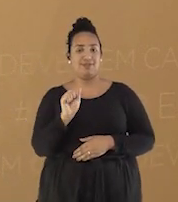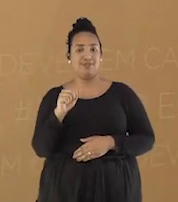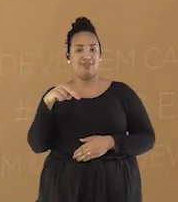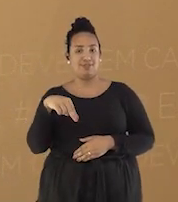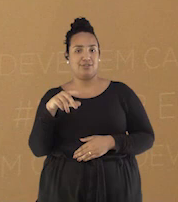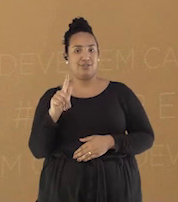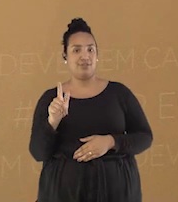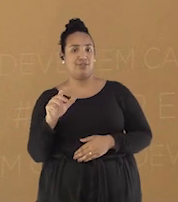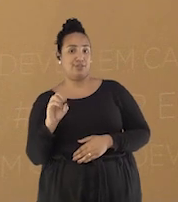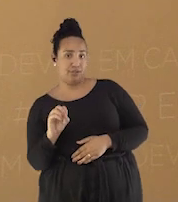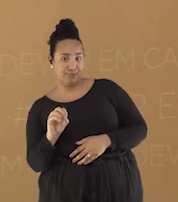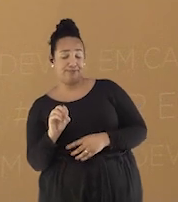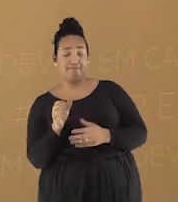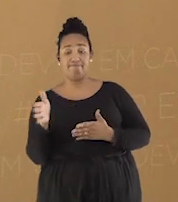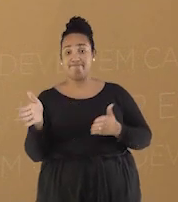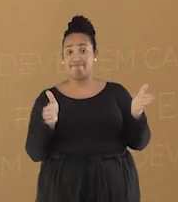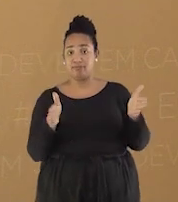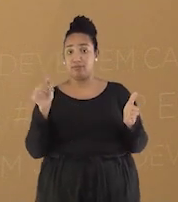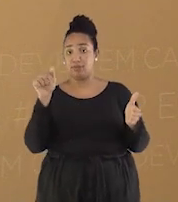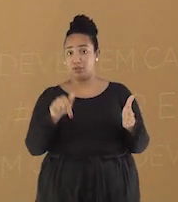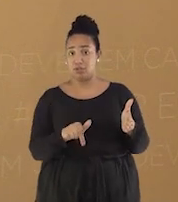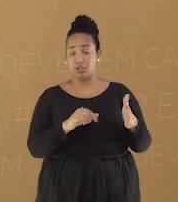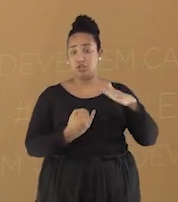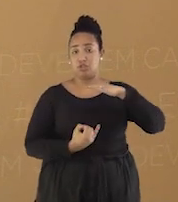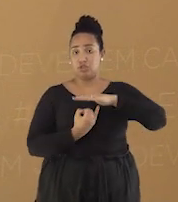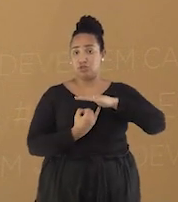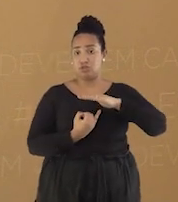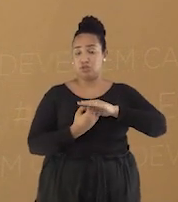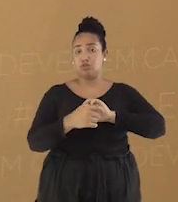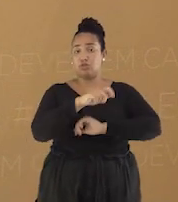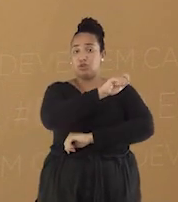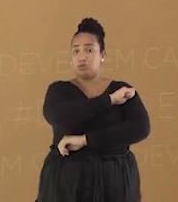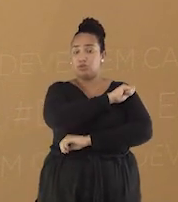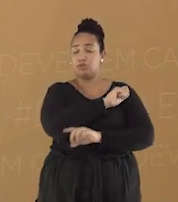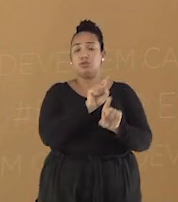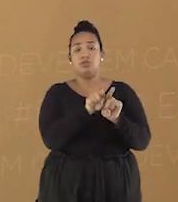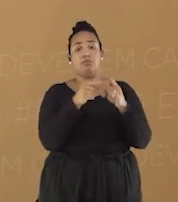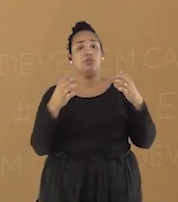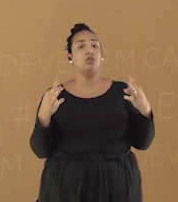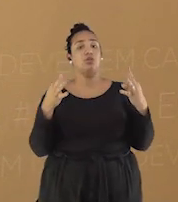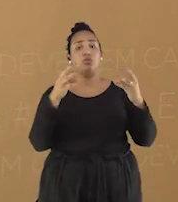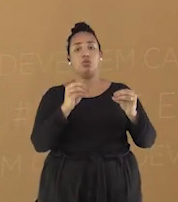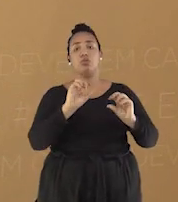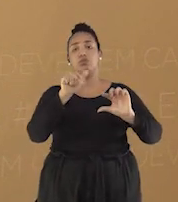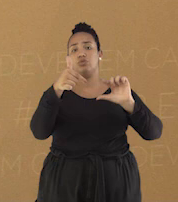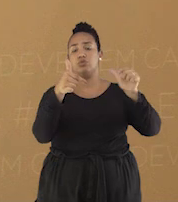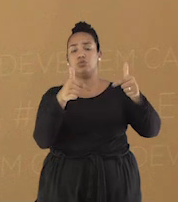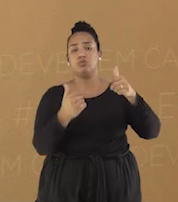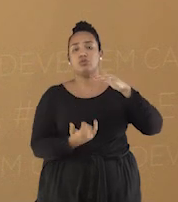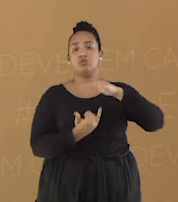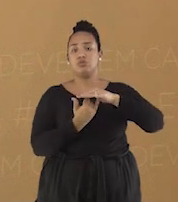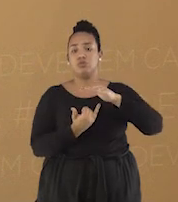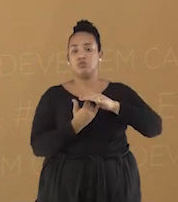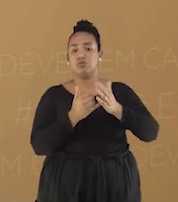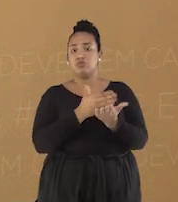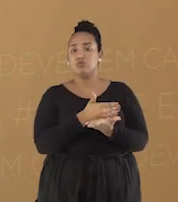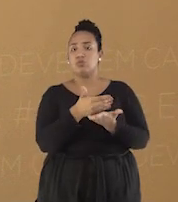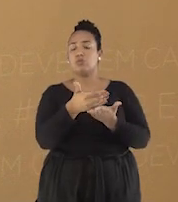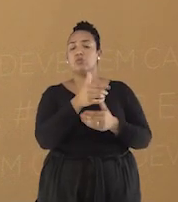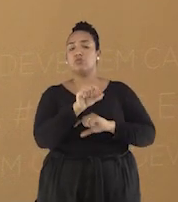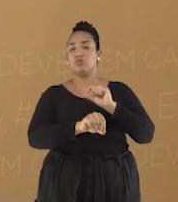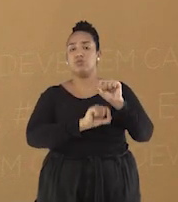União Nacional dos Estudantes e outras grandes instituições brasileiras formaram a Frente de Mobilização Popular.